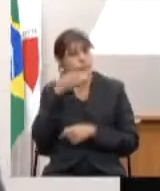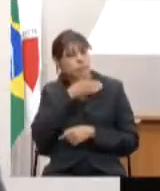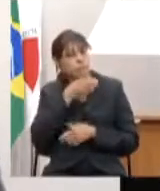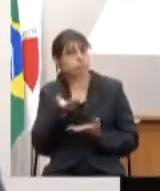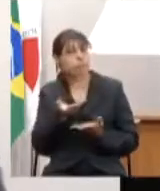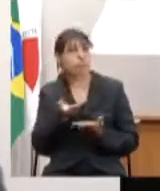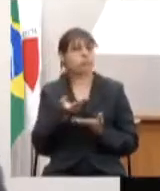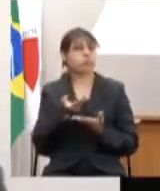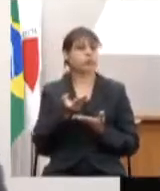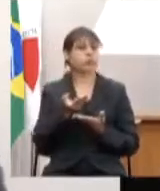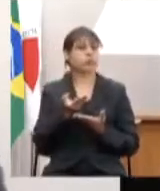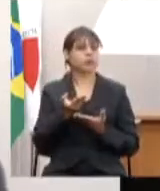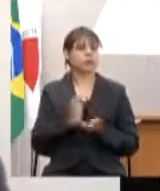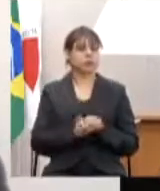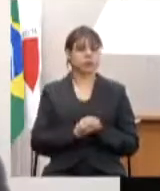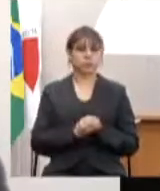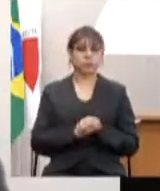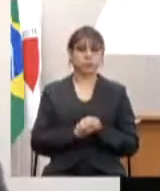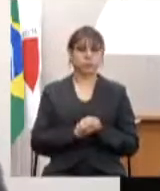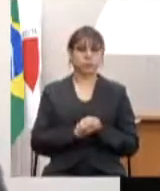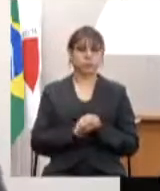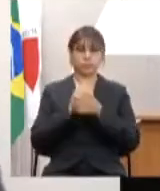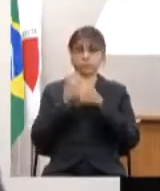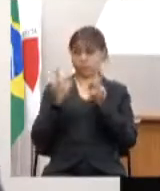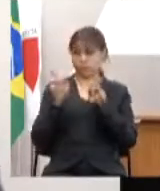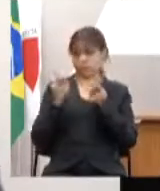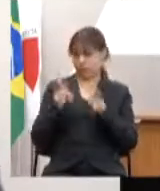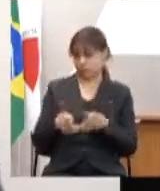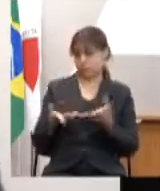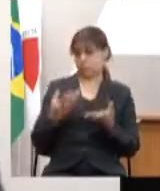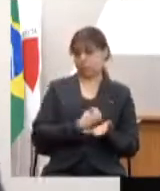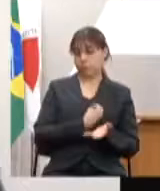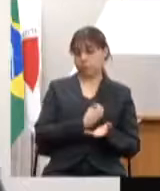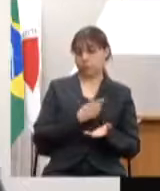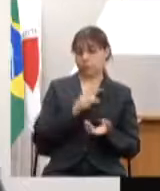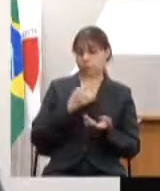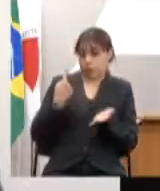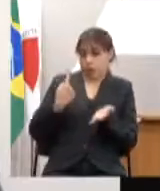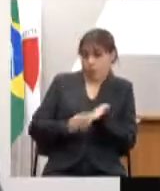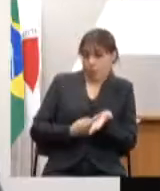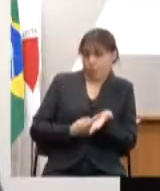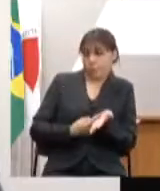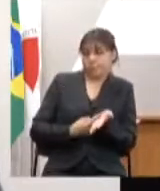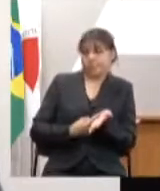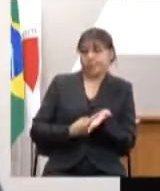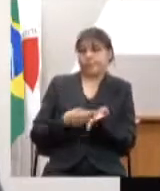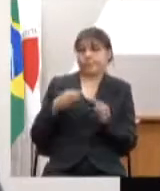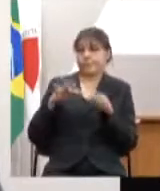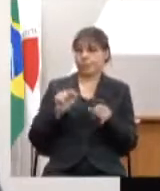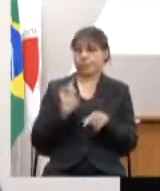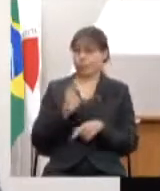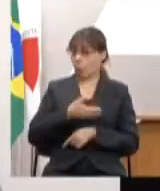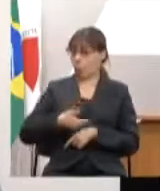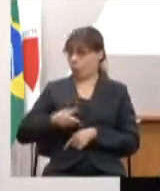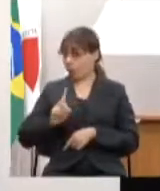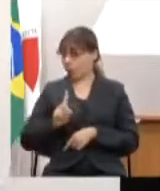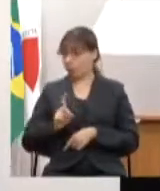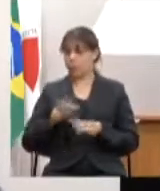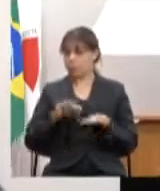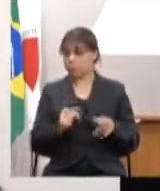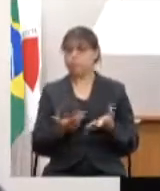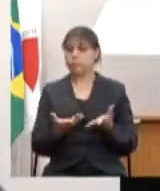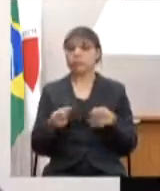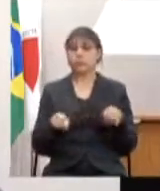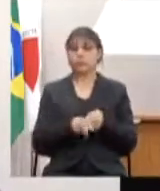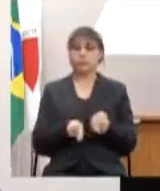integrantes desse acordo que está sendo tentado todos eles só o governo não fiquem